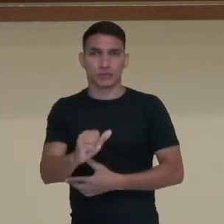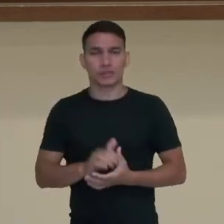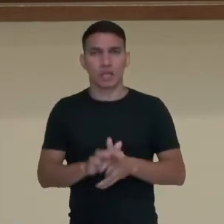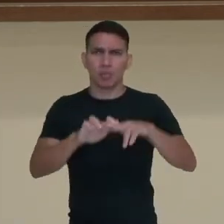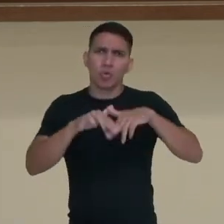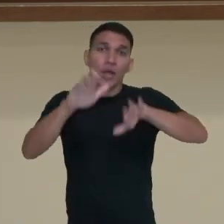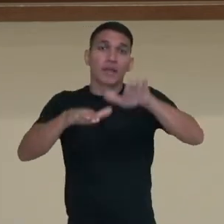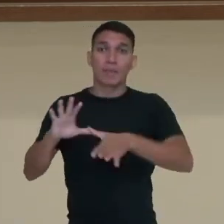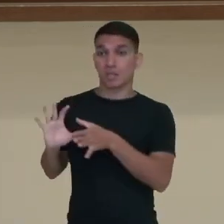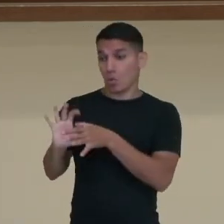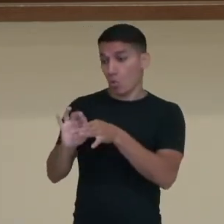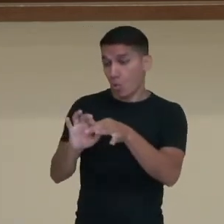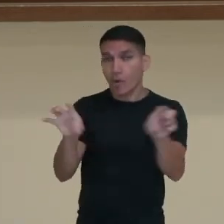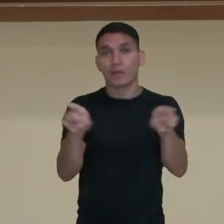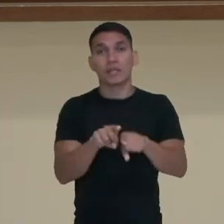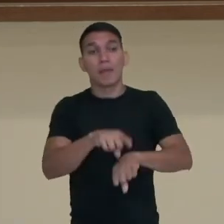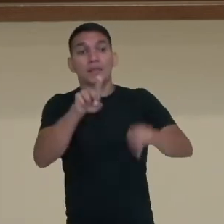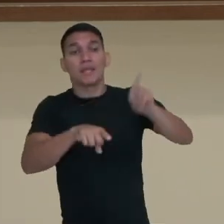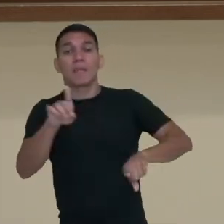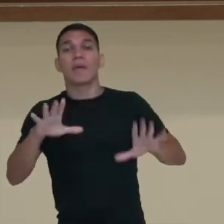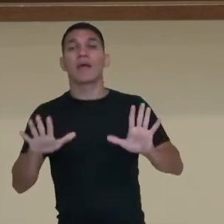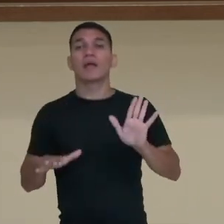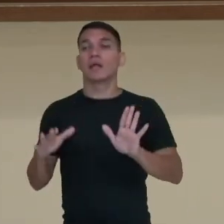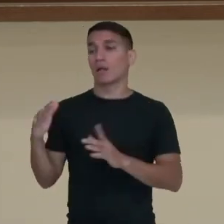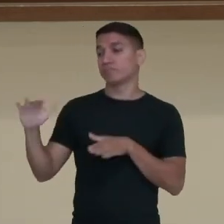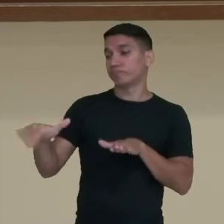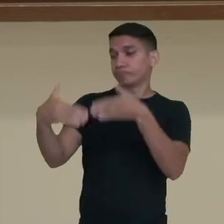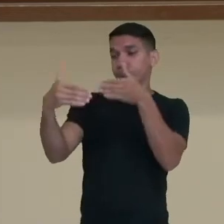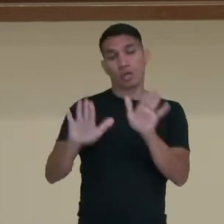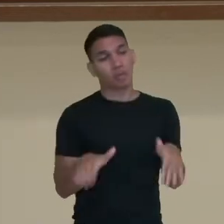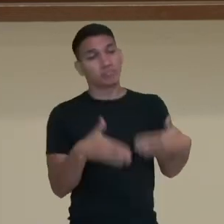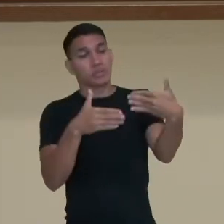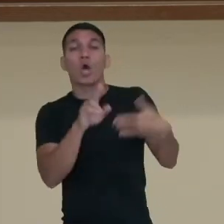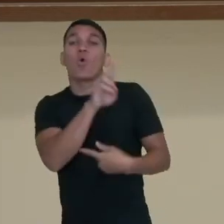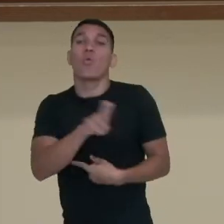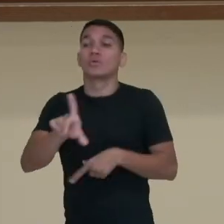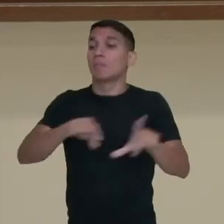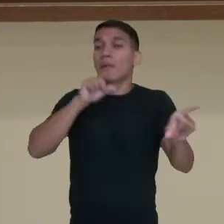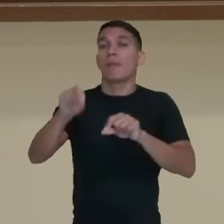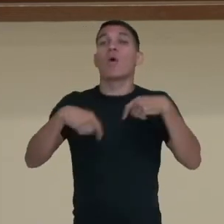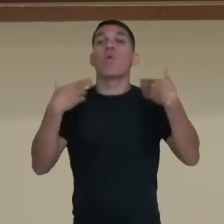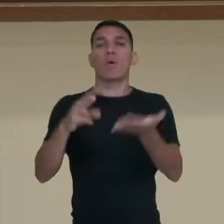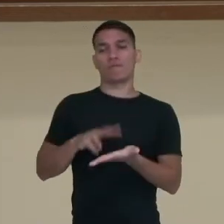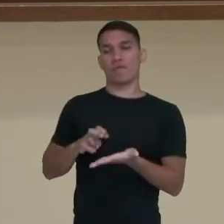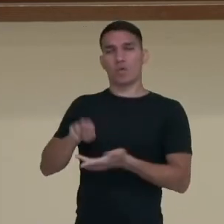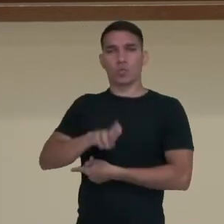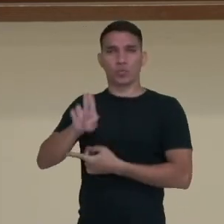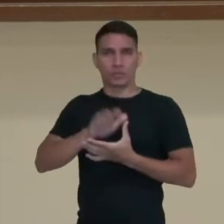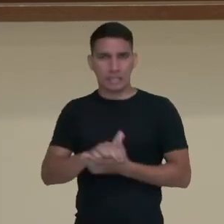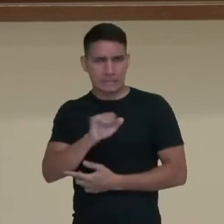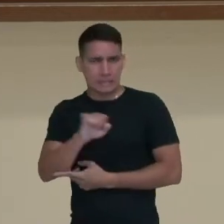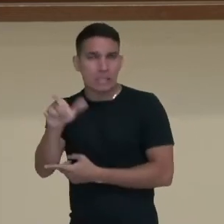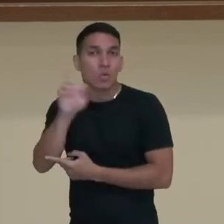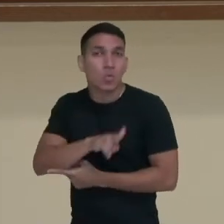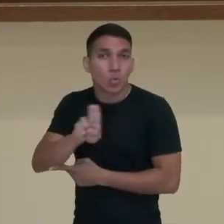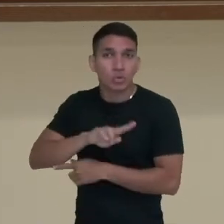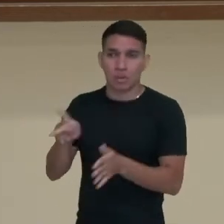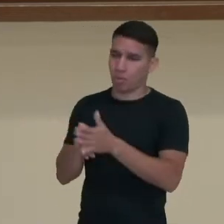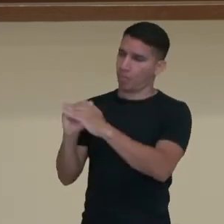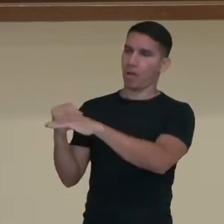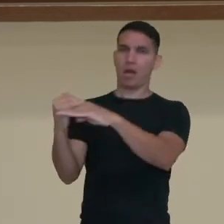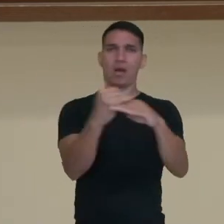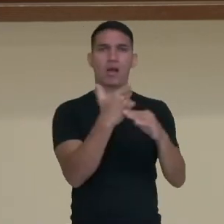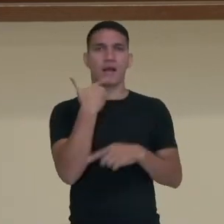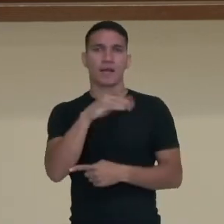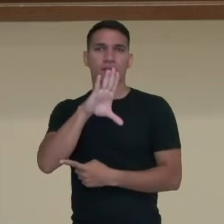dependendo do contexto, dependendo dos interlocutores, a pessoa seleciona que vocabulário que vai utilizar, se usa a modalidade padrão da língua